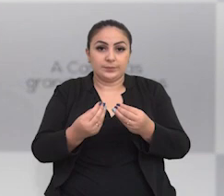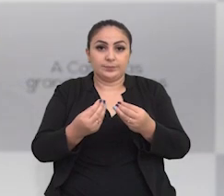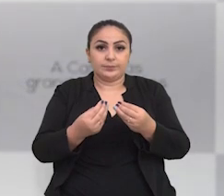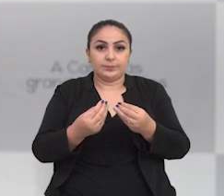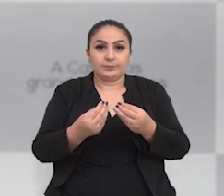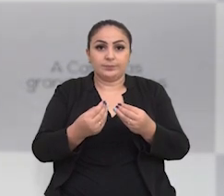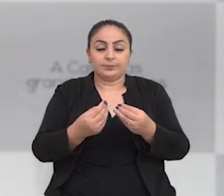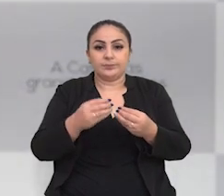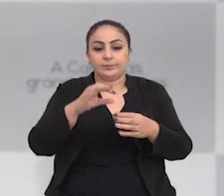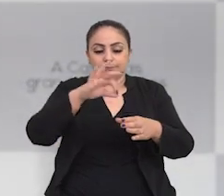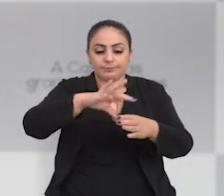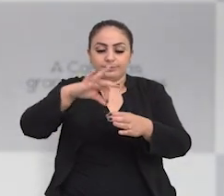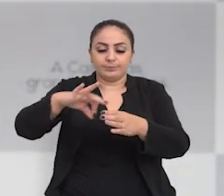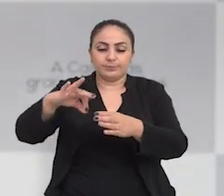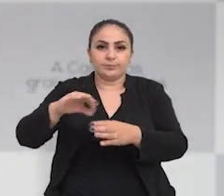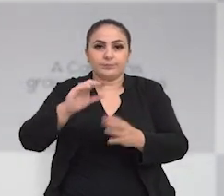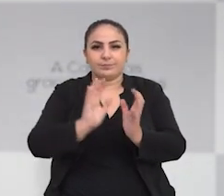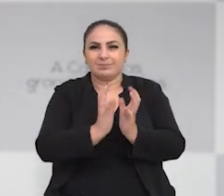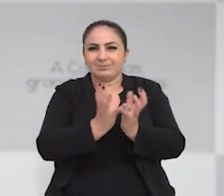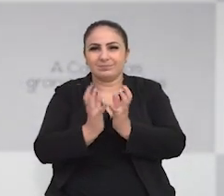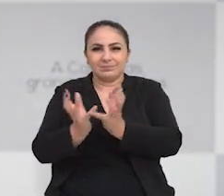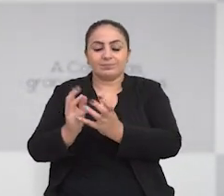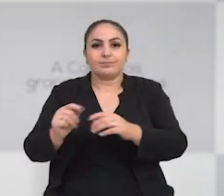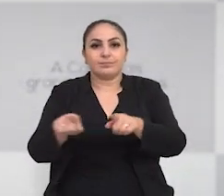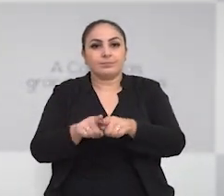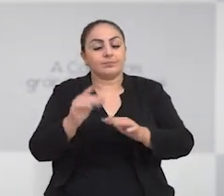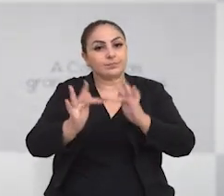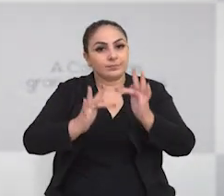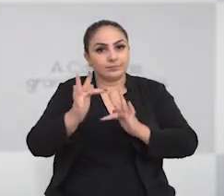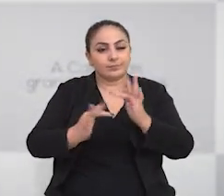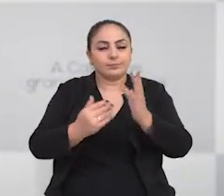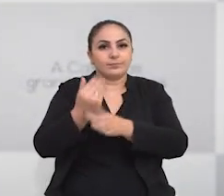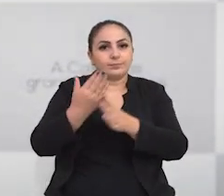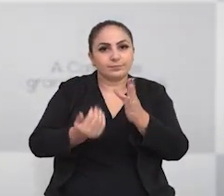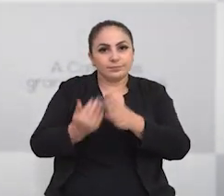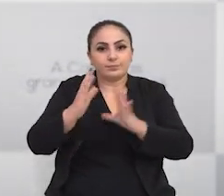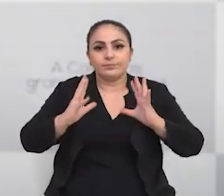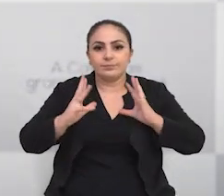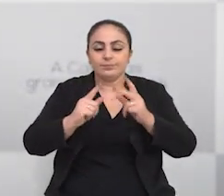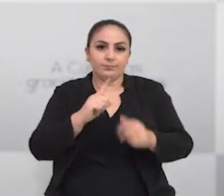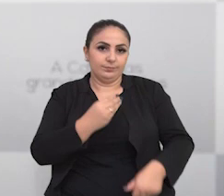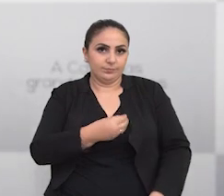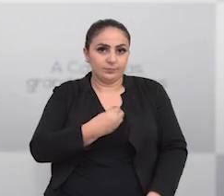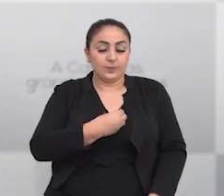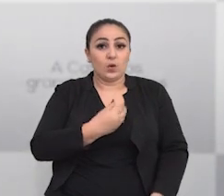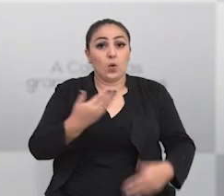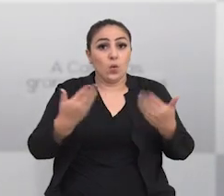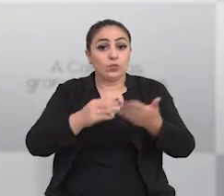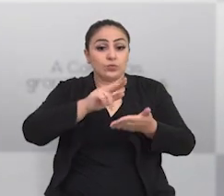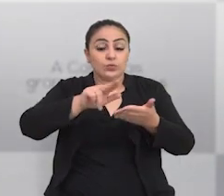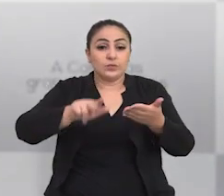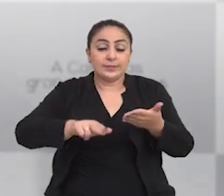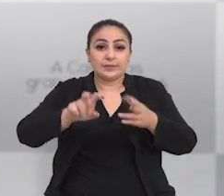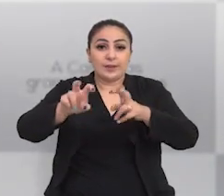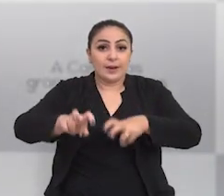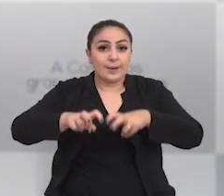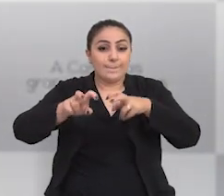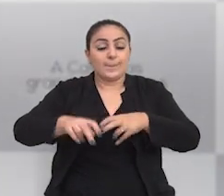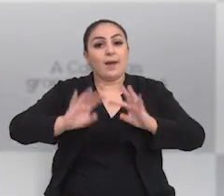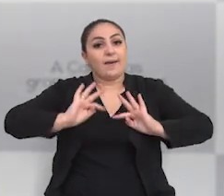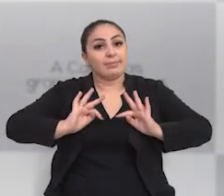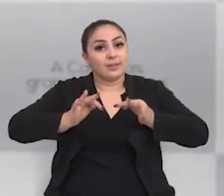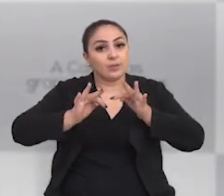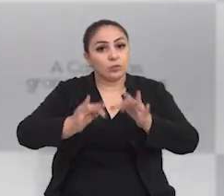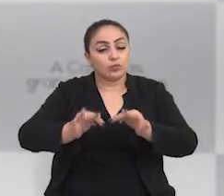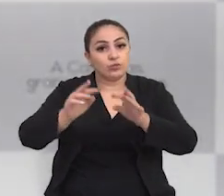bastante a horticultura. E, em função da produção que está tendo, hoje, a diversificação no